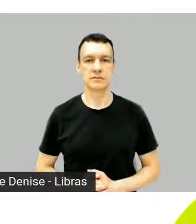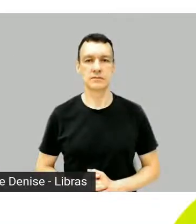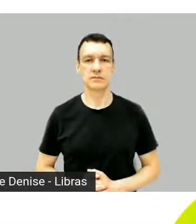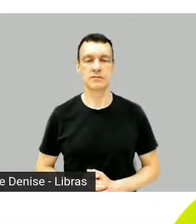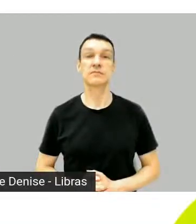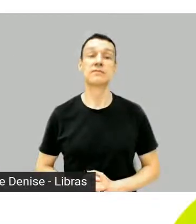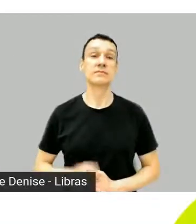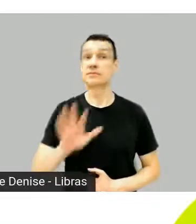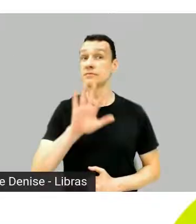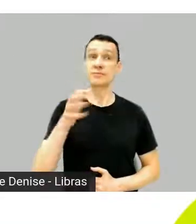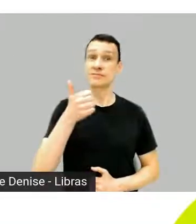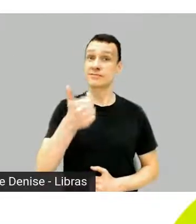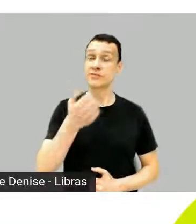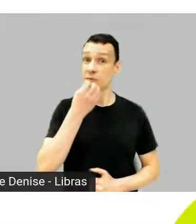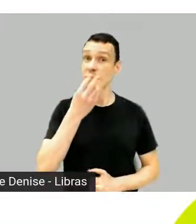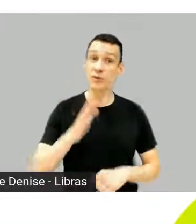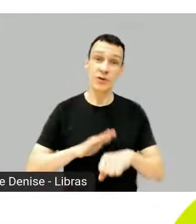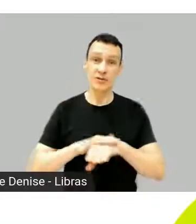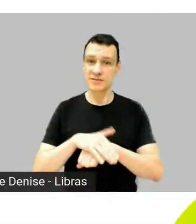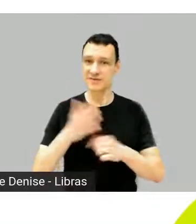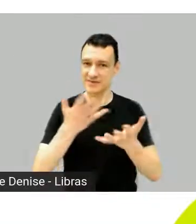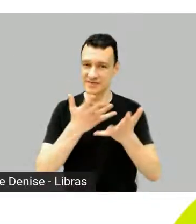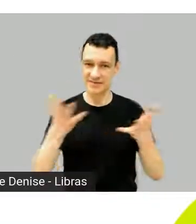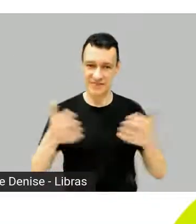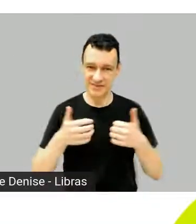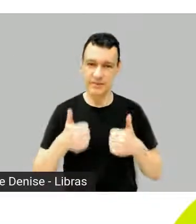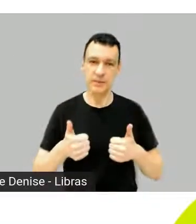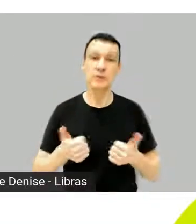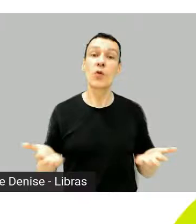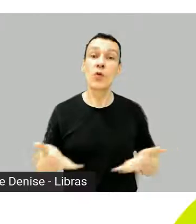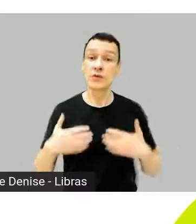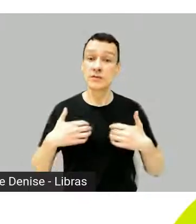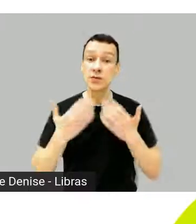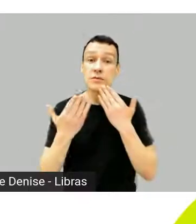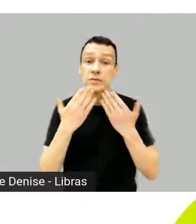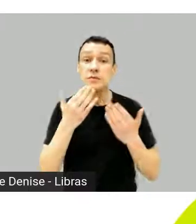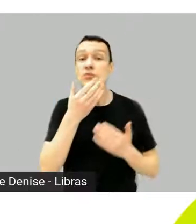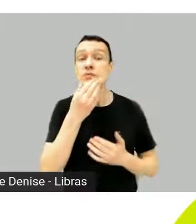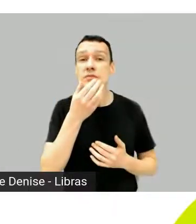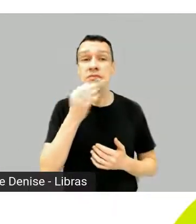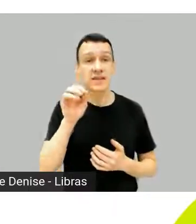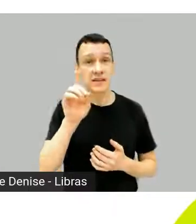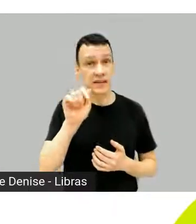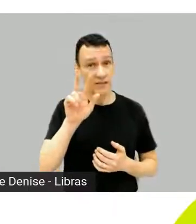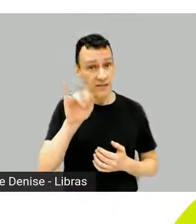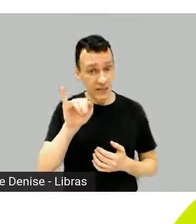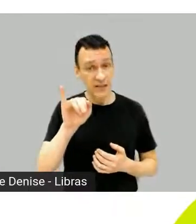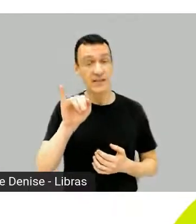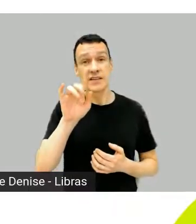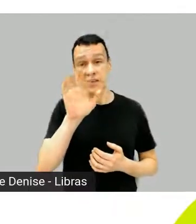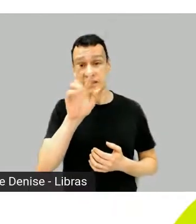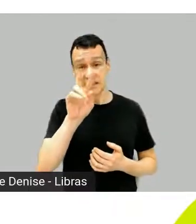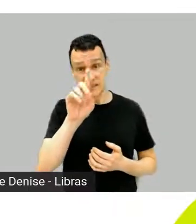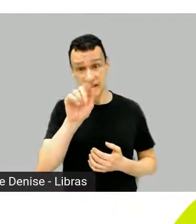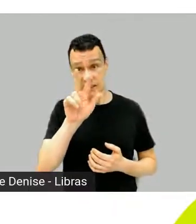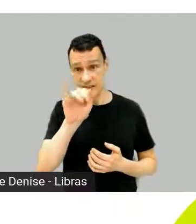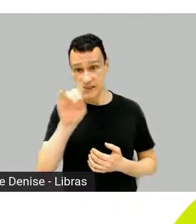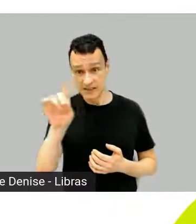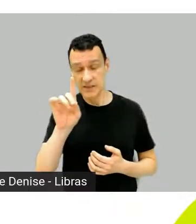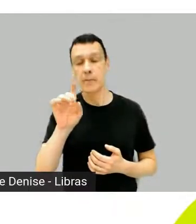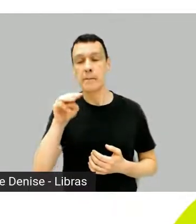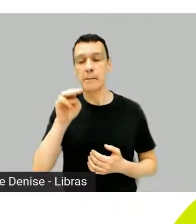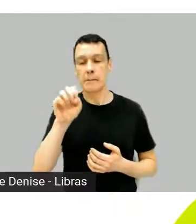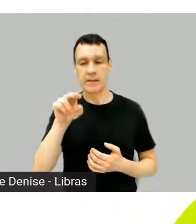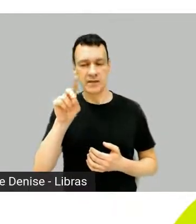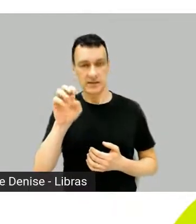Oi, boa noite! Gente, hoje eu vou falar com o Davi França Mendes, que é roteirista e